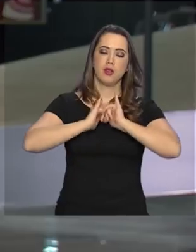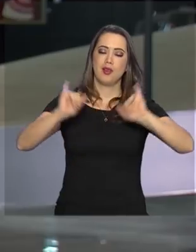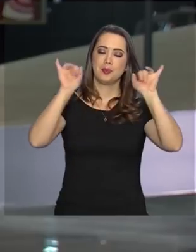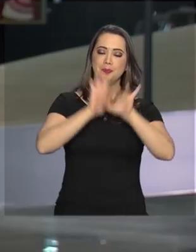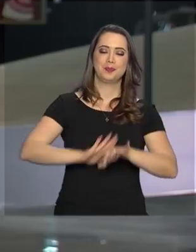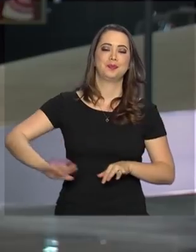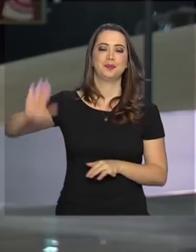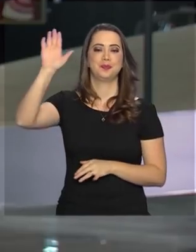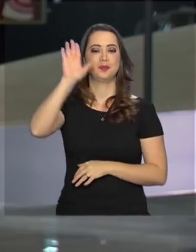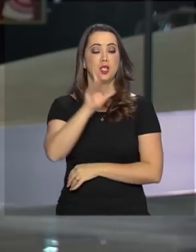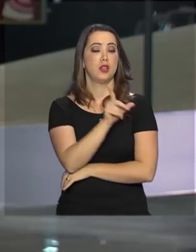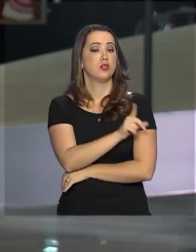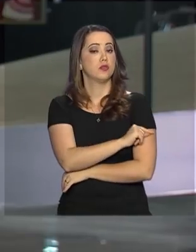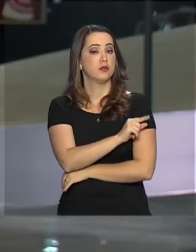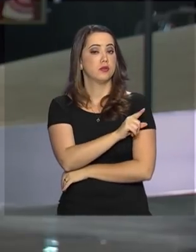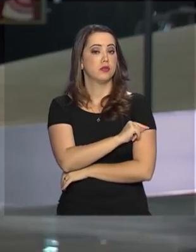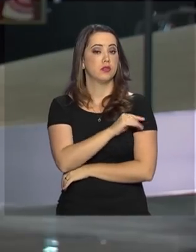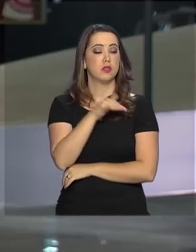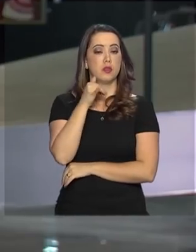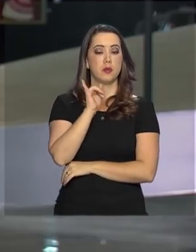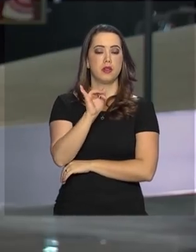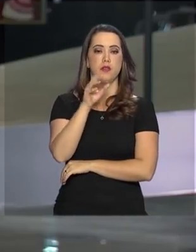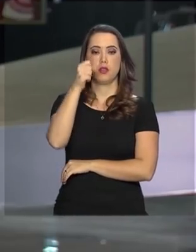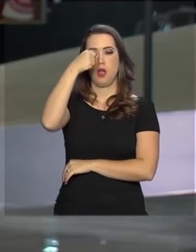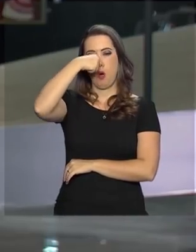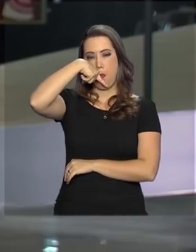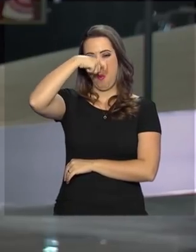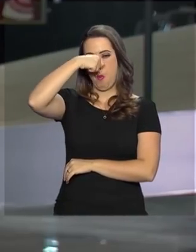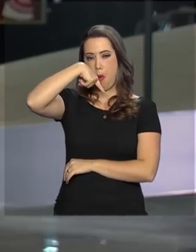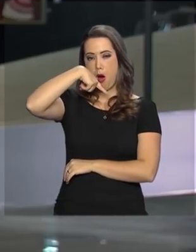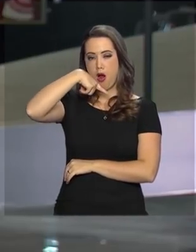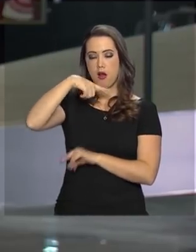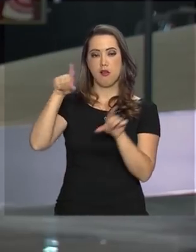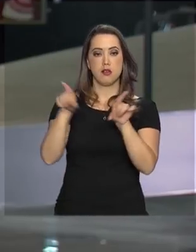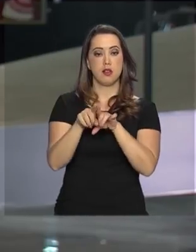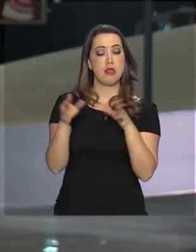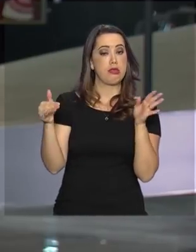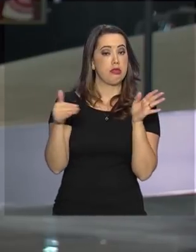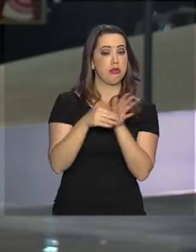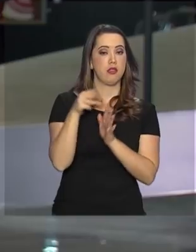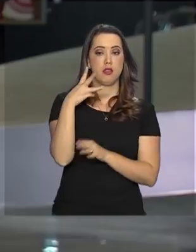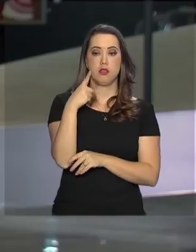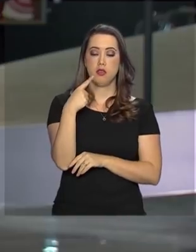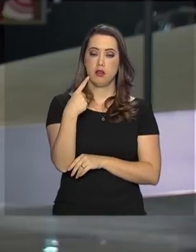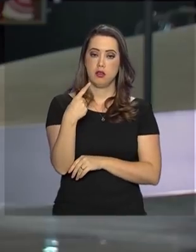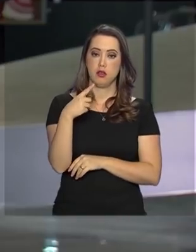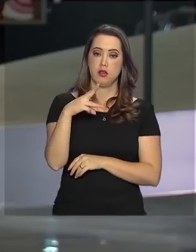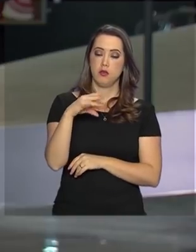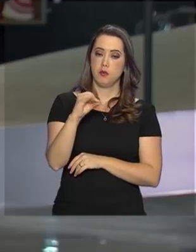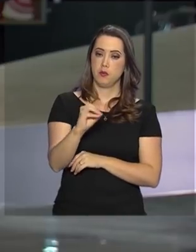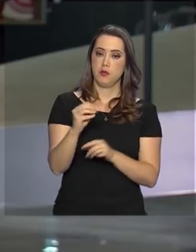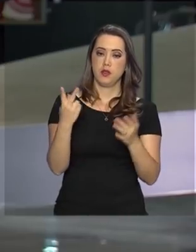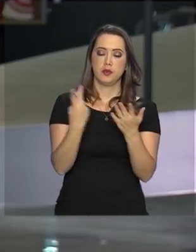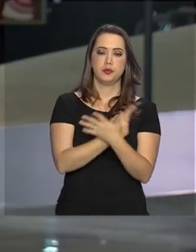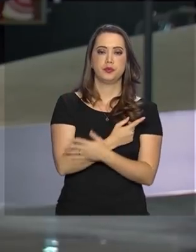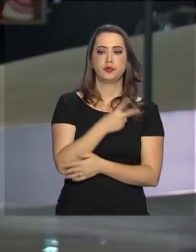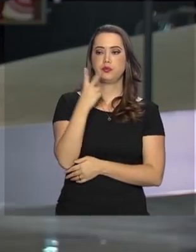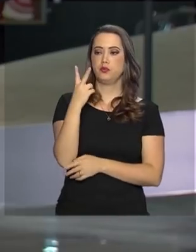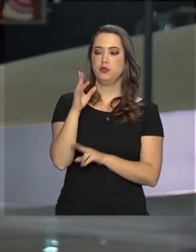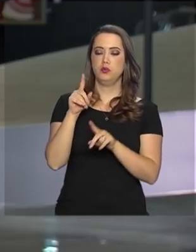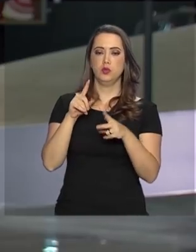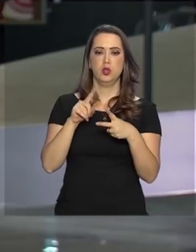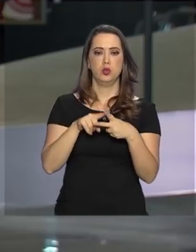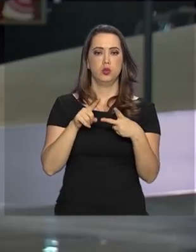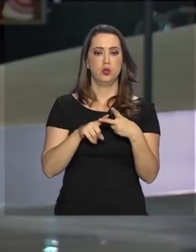nacional de vacinação contra a gripe. O mutirão vai até 31 de maio e será feito em duas